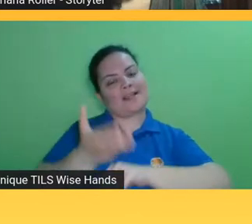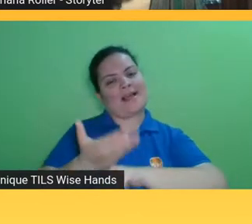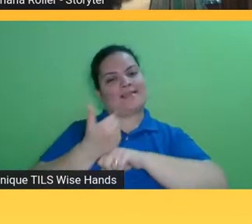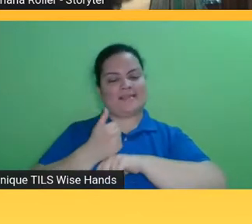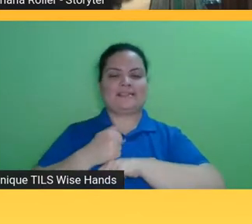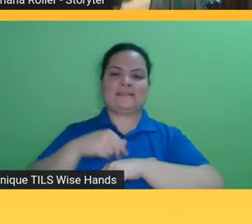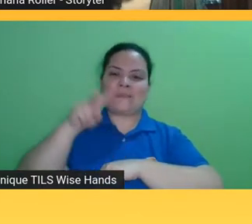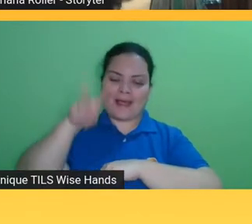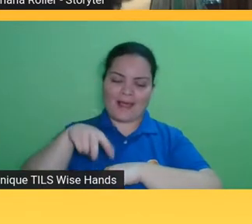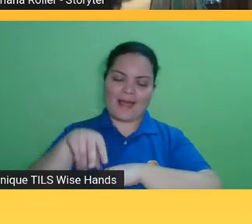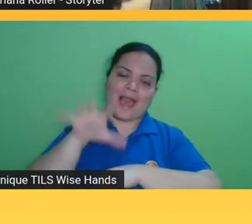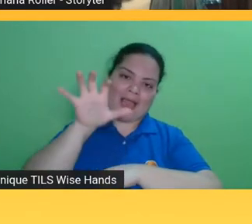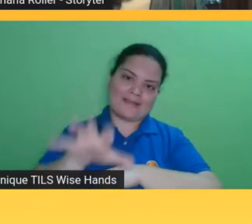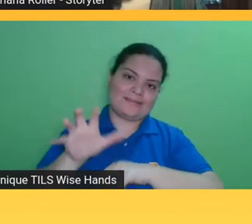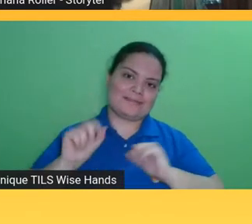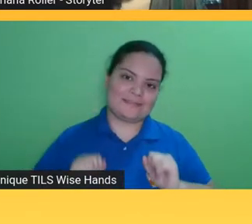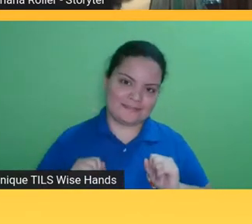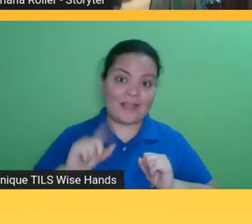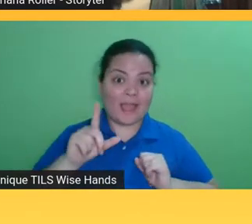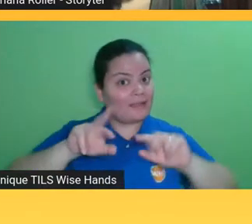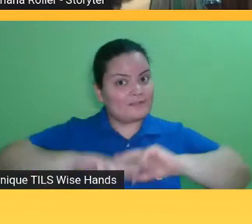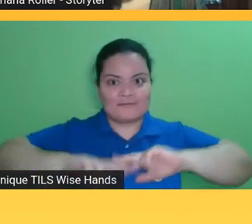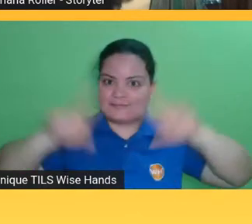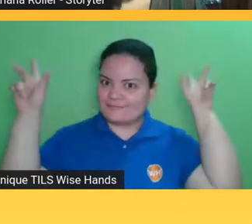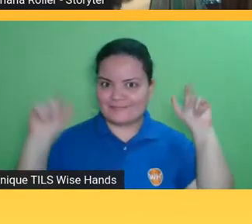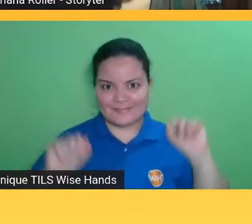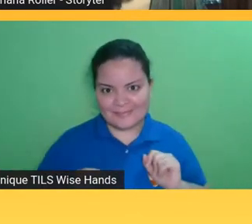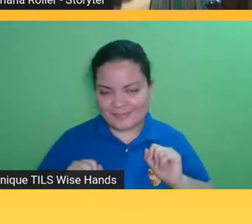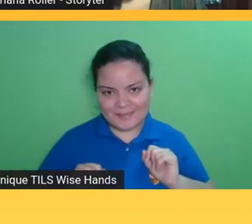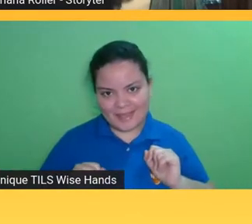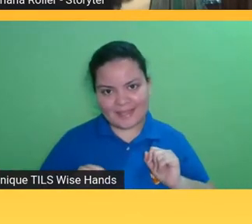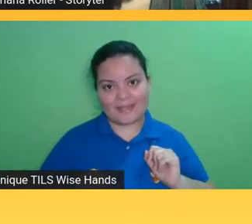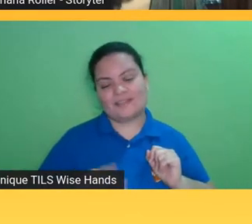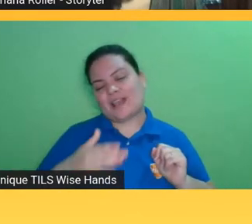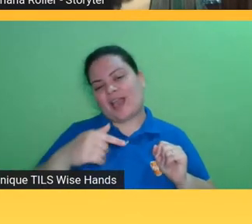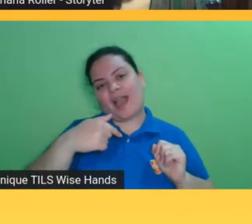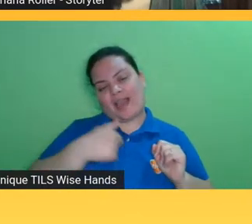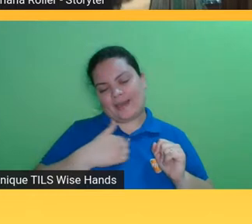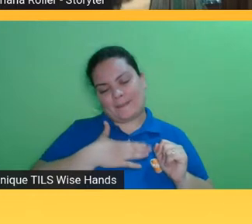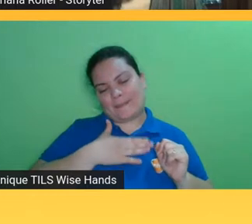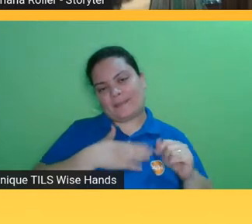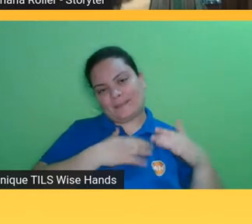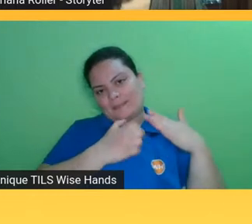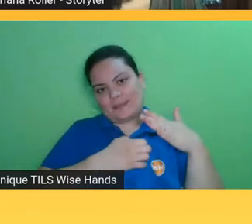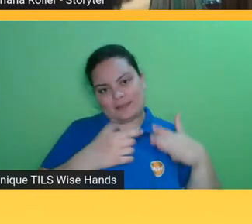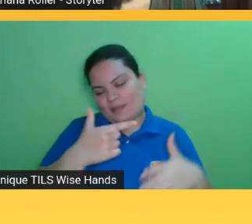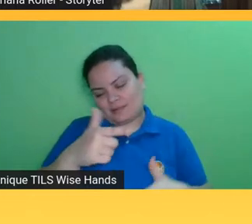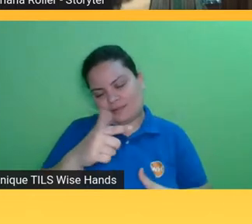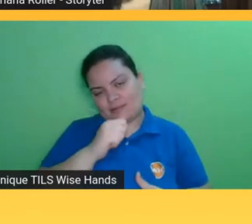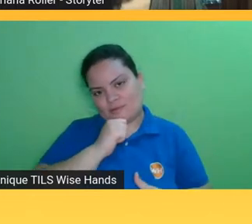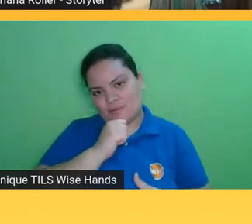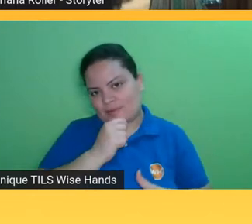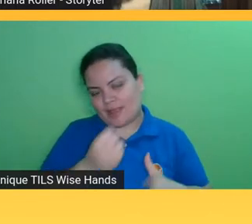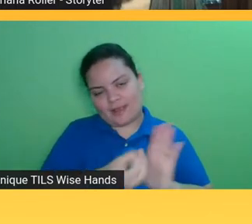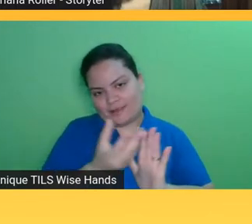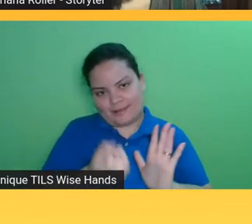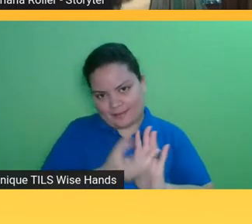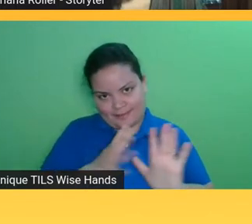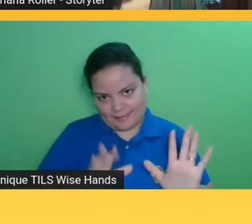então é um negócio totalmente diferente que na companhia a gente ainda não não teve muita oportunidade de fazer